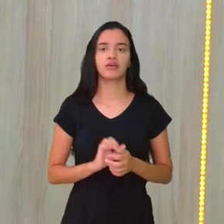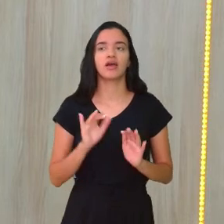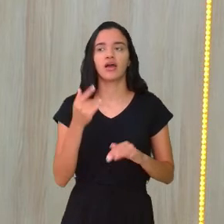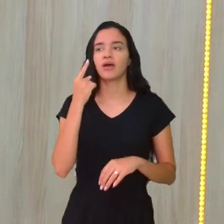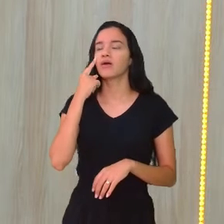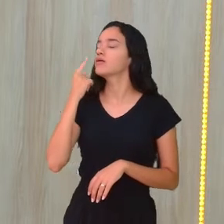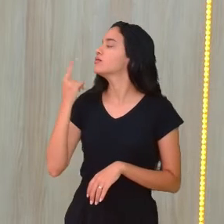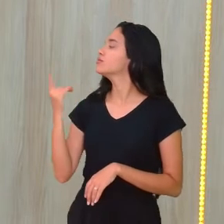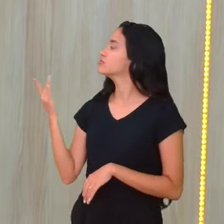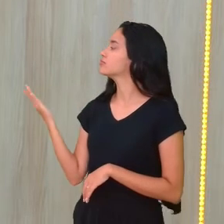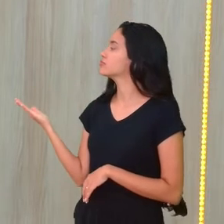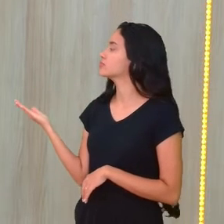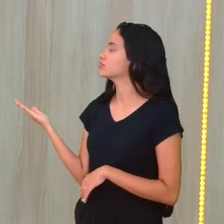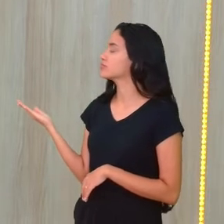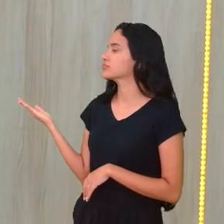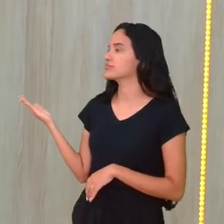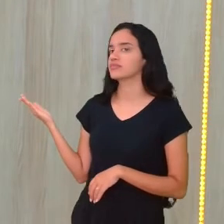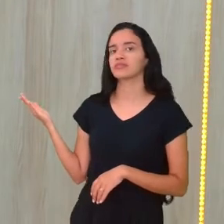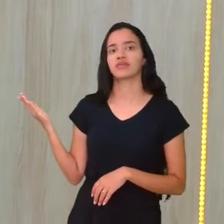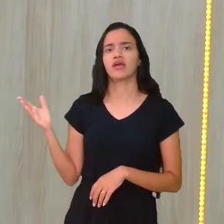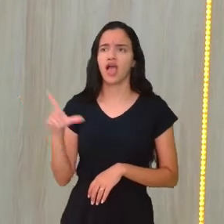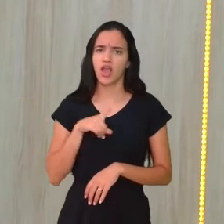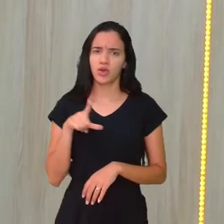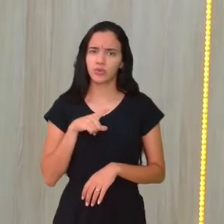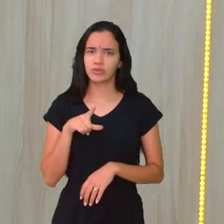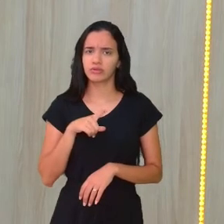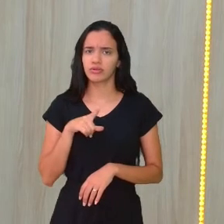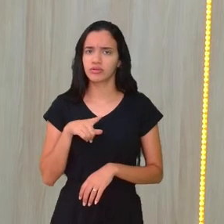aqui no R, eu tenho do outro lado?